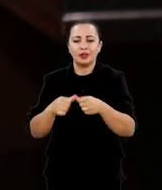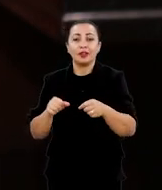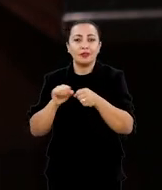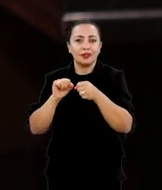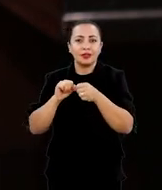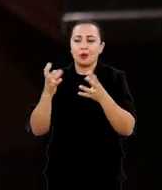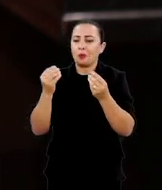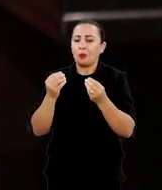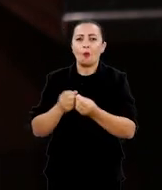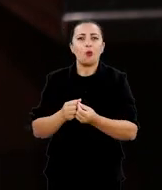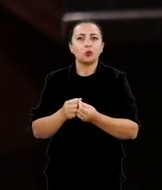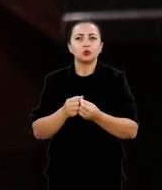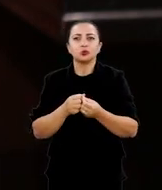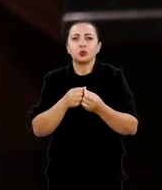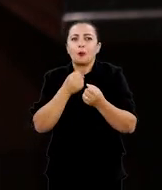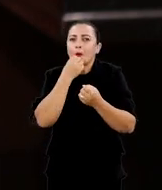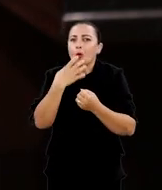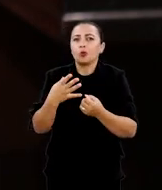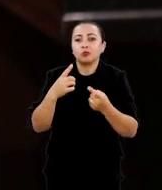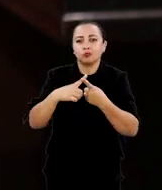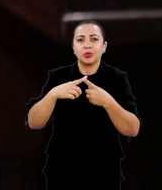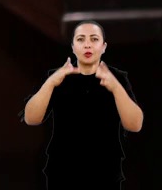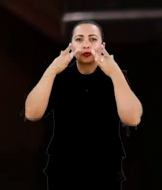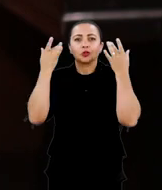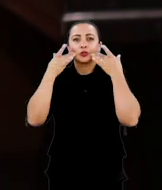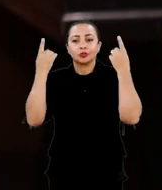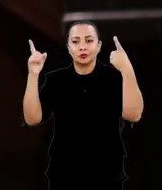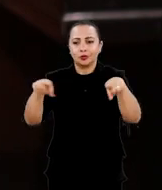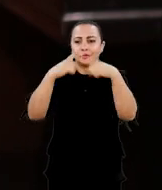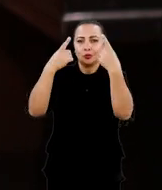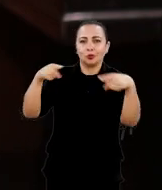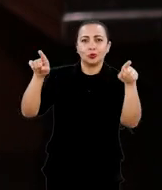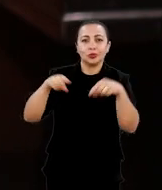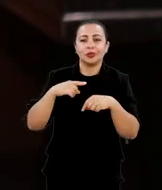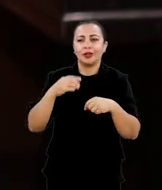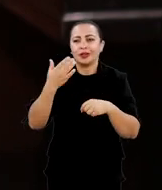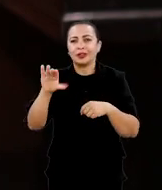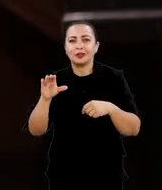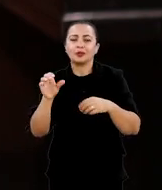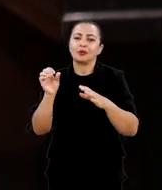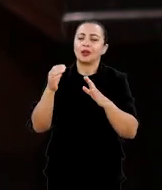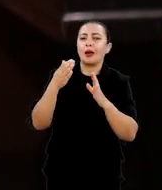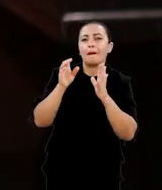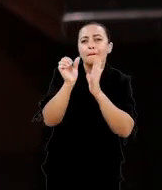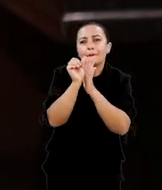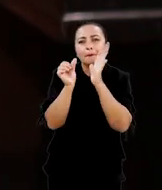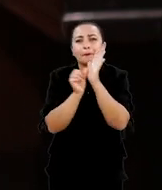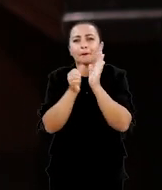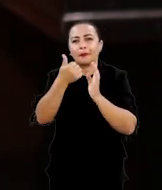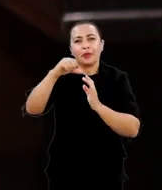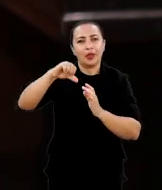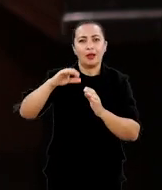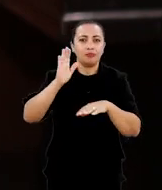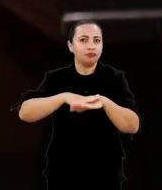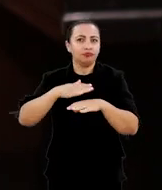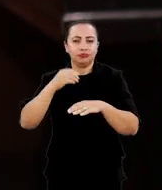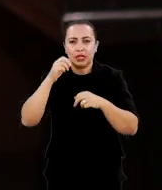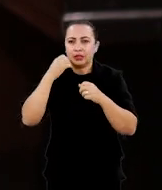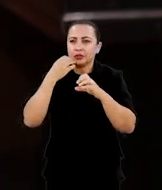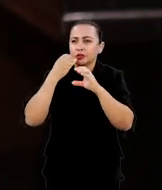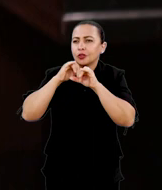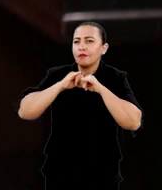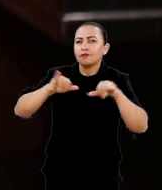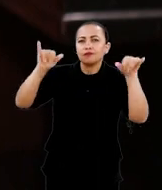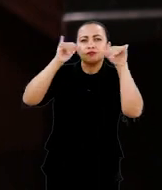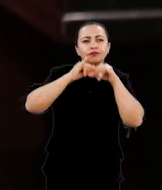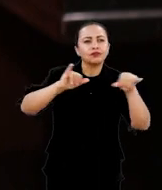que fizeram muito sucesso, porque o teatro musical, na segunda metade do século XIX, era um dos principais